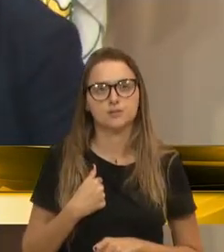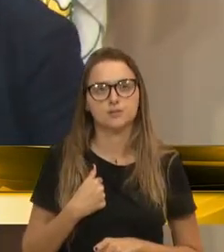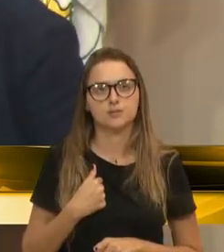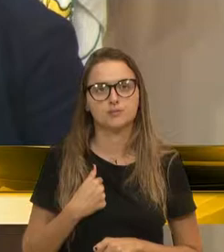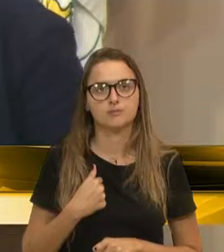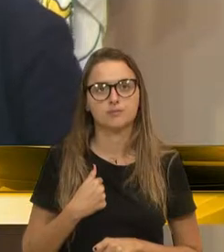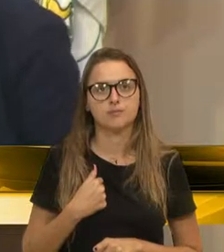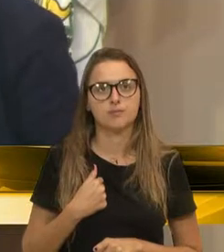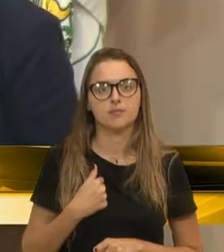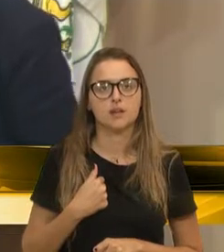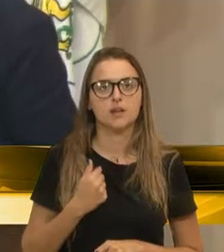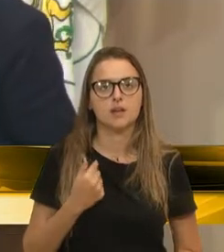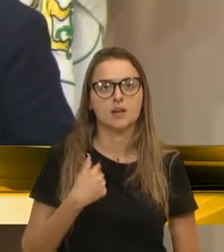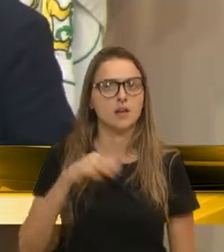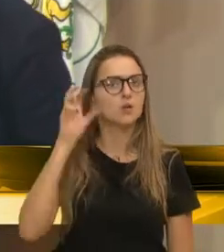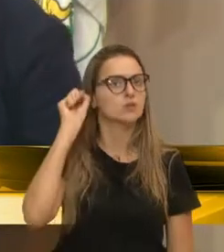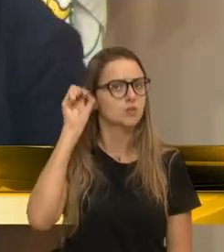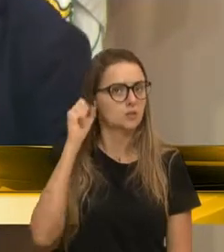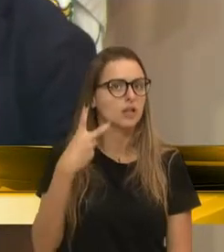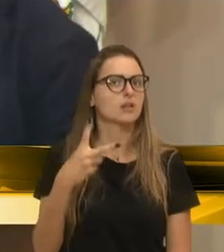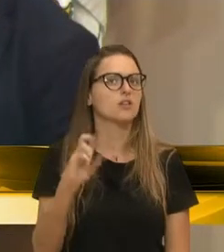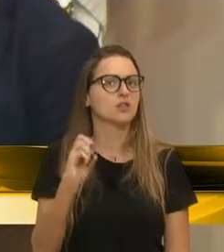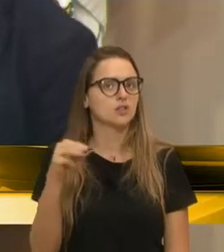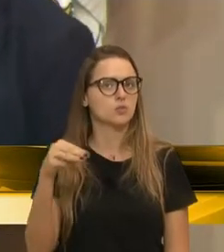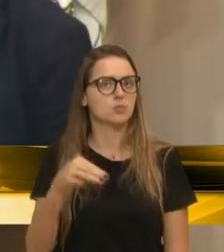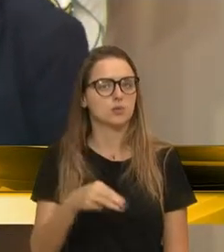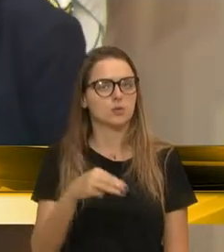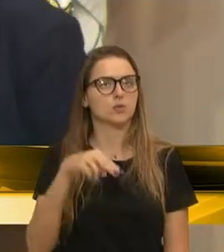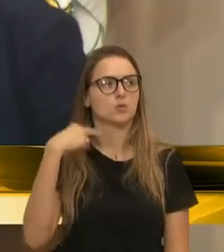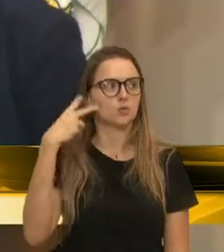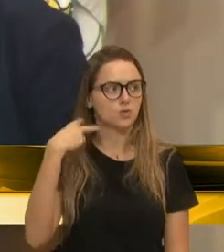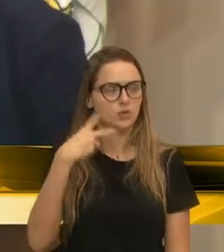Eu vi os 20 minutos do vereador Frizo, nosso líder do governo,